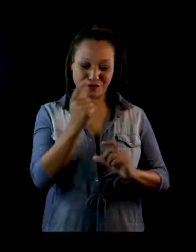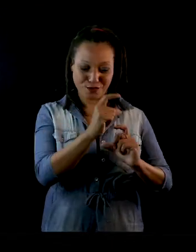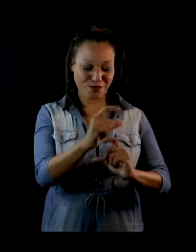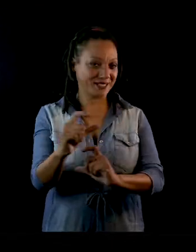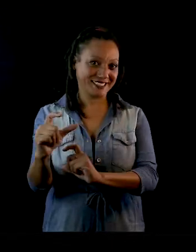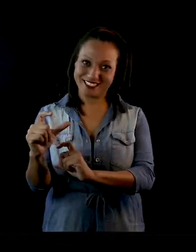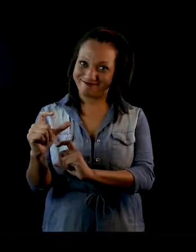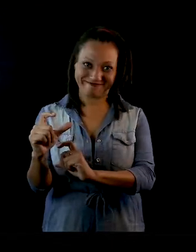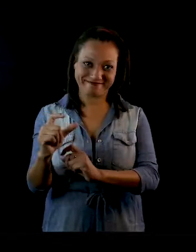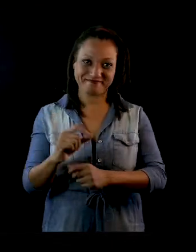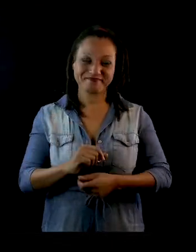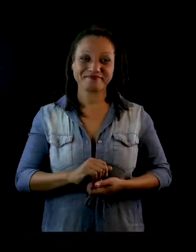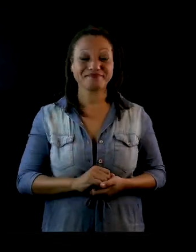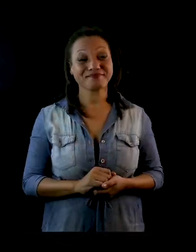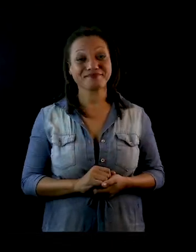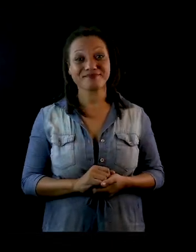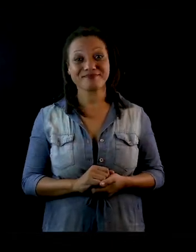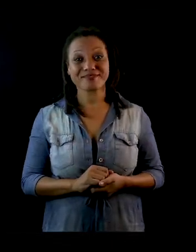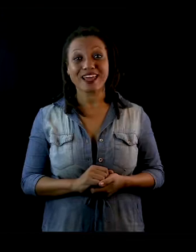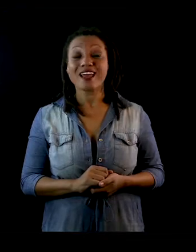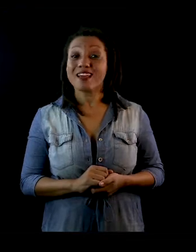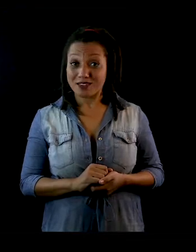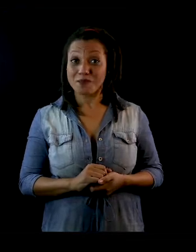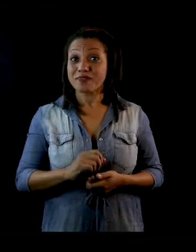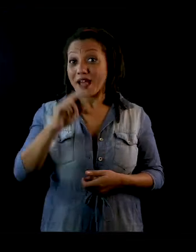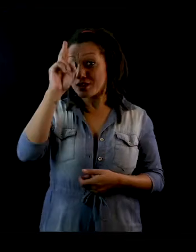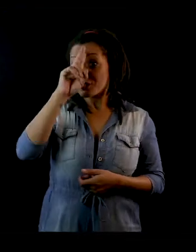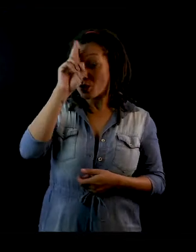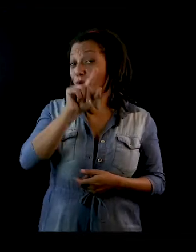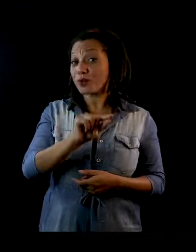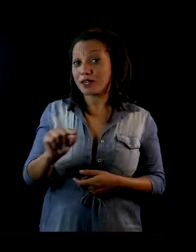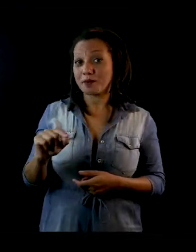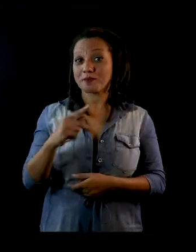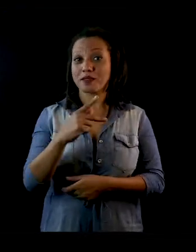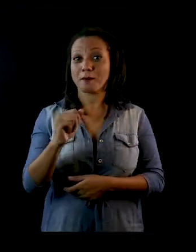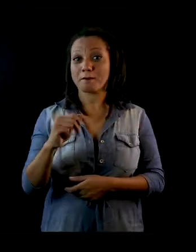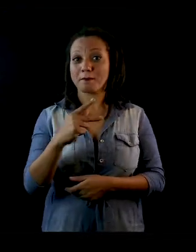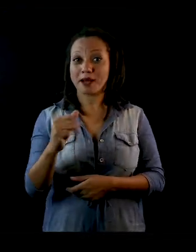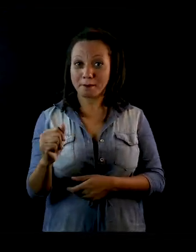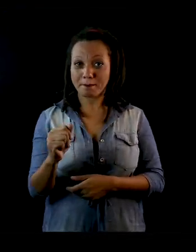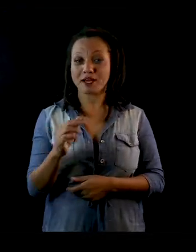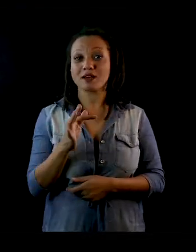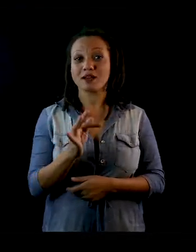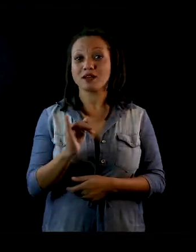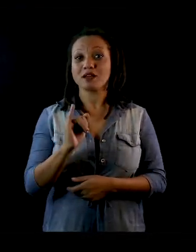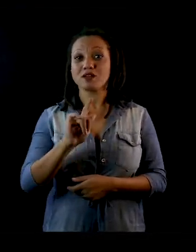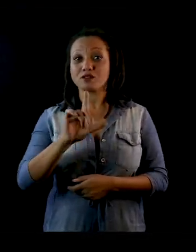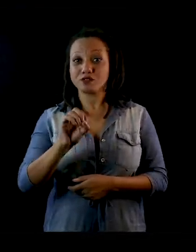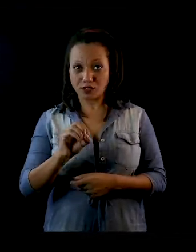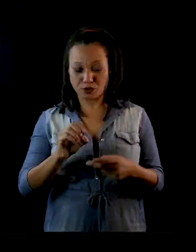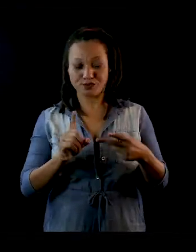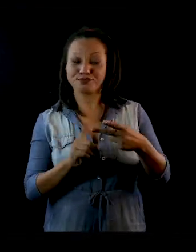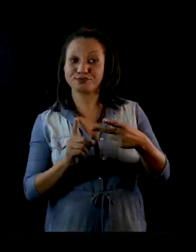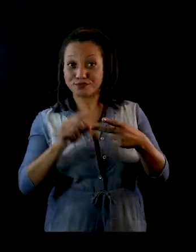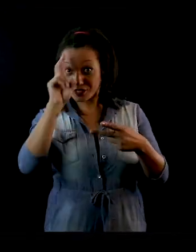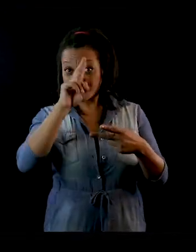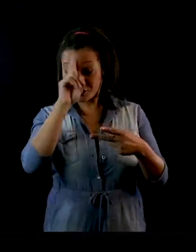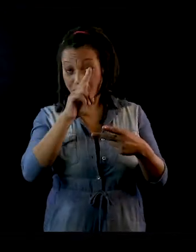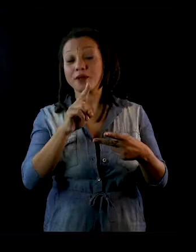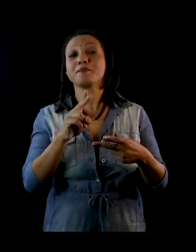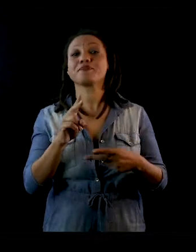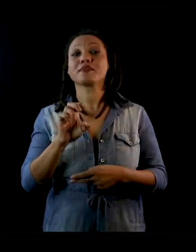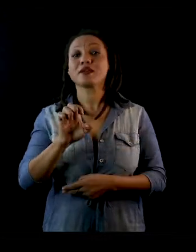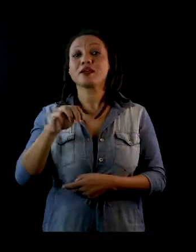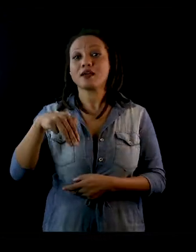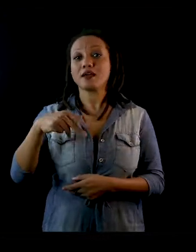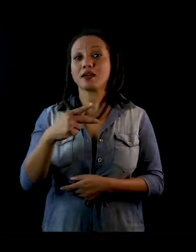aqui em histórias em quadrinhos. Basicamente, é uma história do Papa Figo e da Emparedada da Rua Nova, que são duas lendas de lá. A